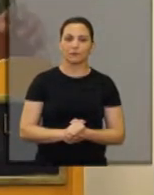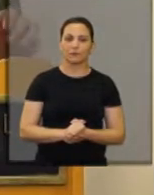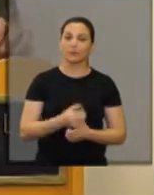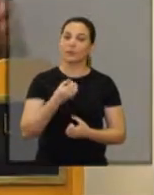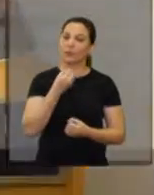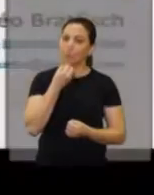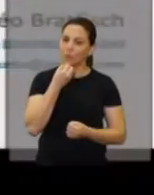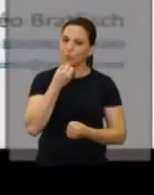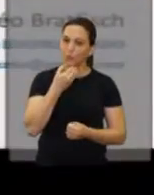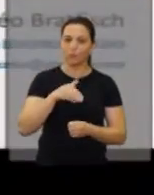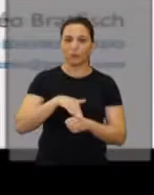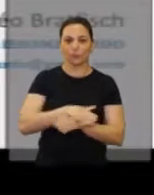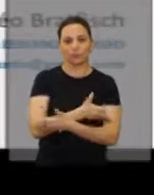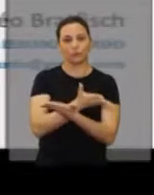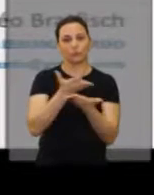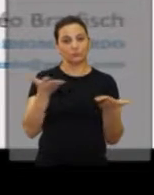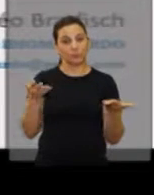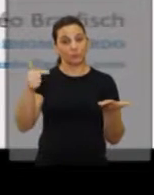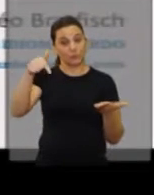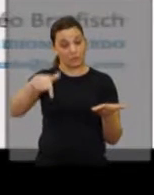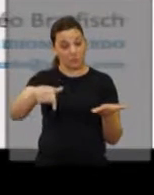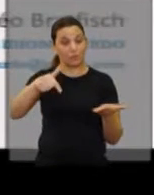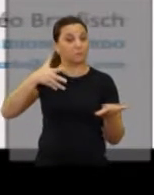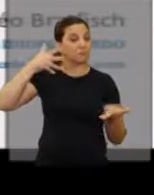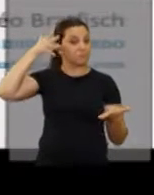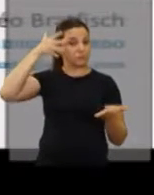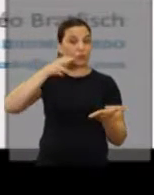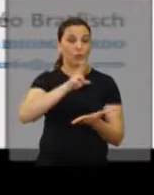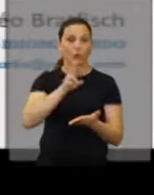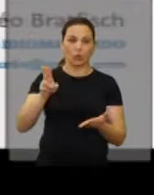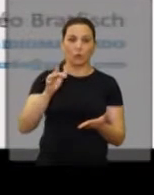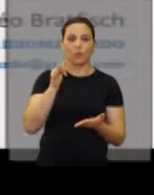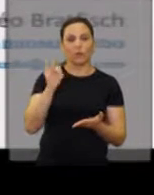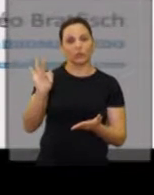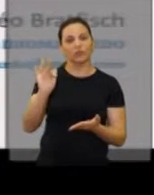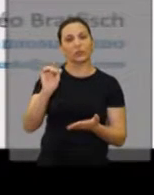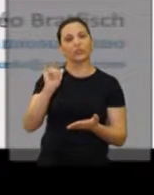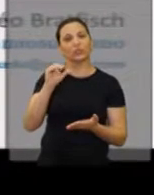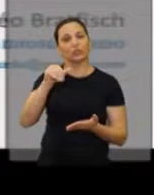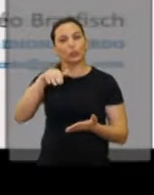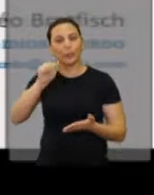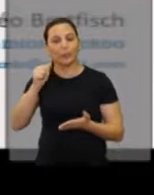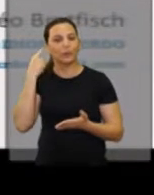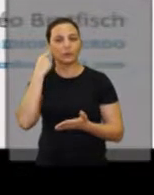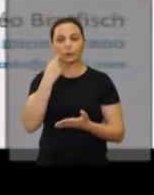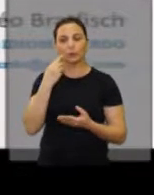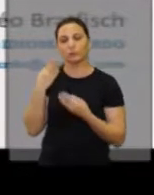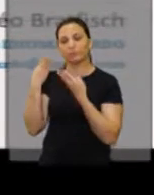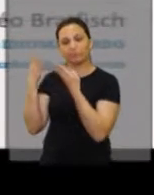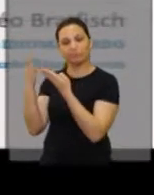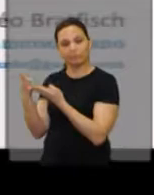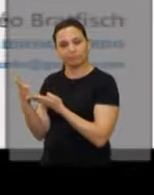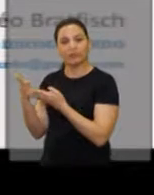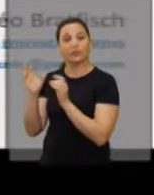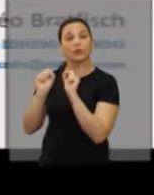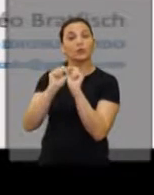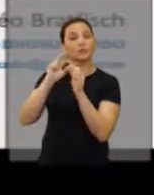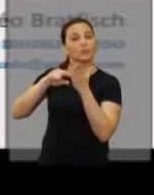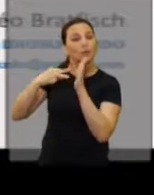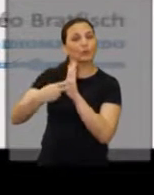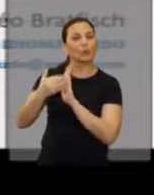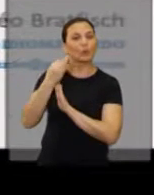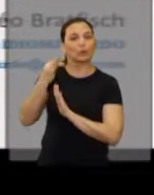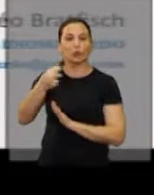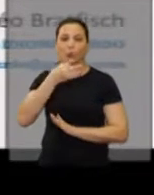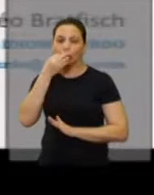Boa noite a todos. Eu venho aqui em nome da Fundação Idioma Surdo, que é uma fundação que